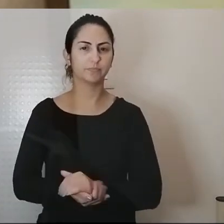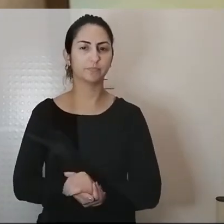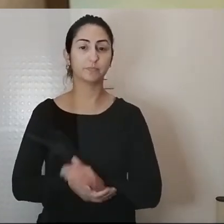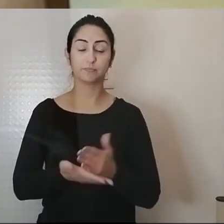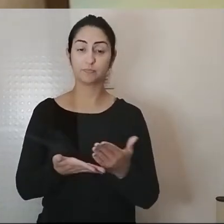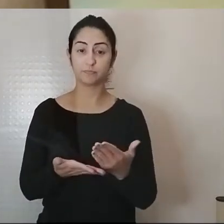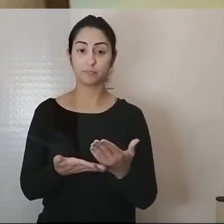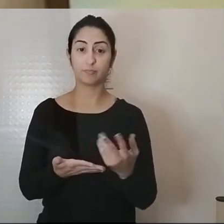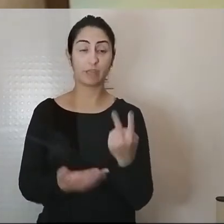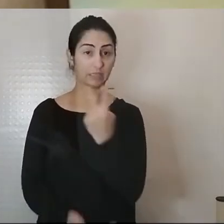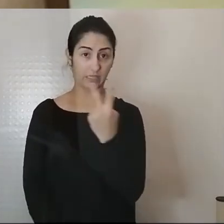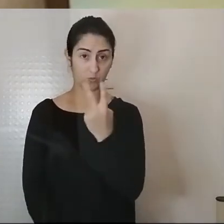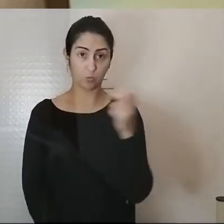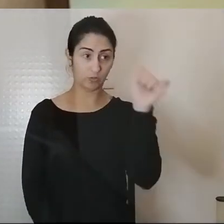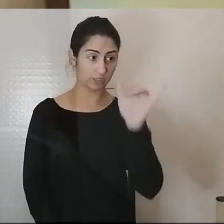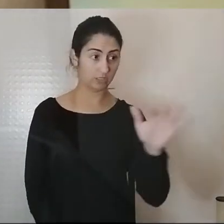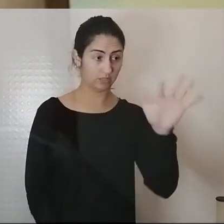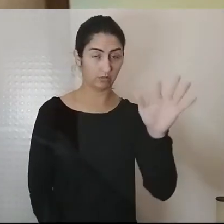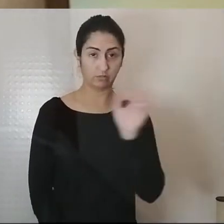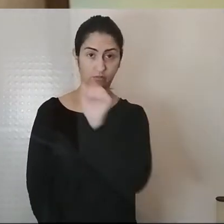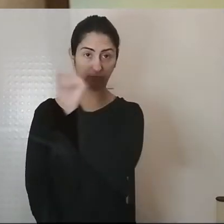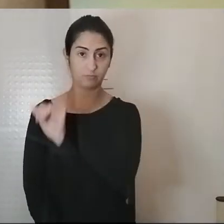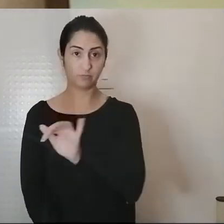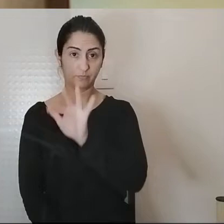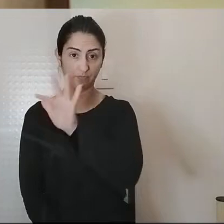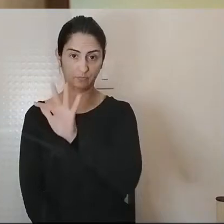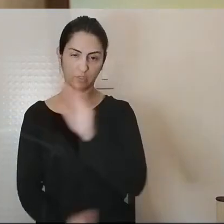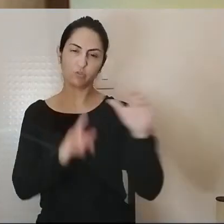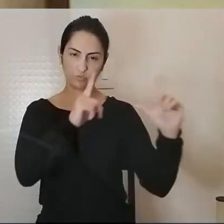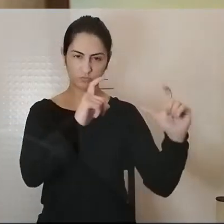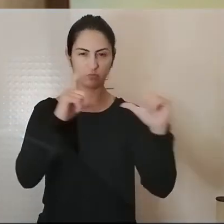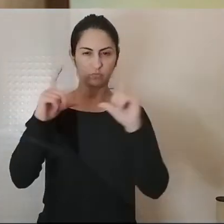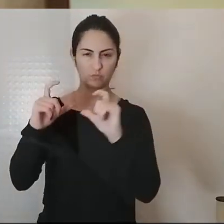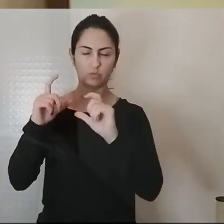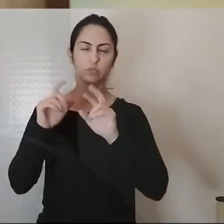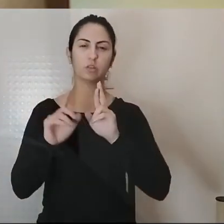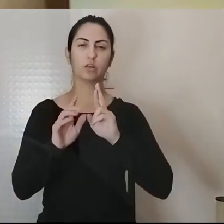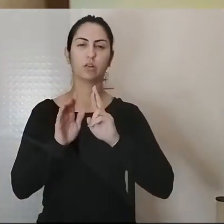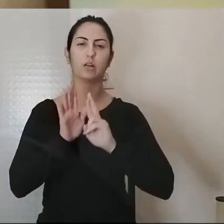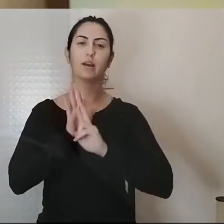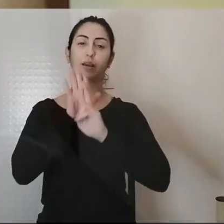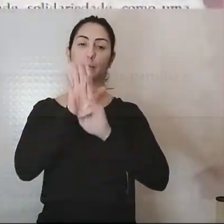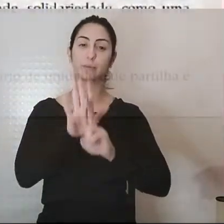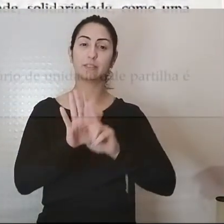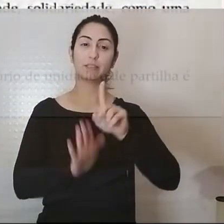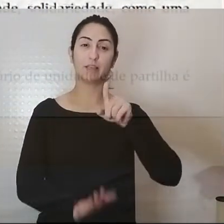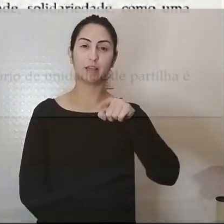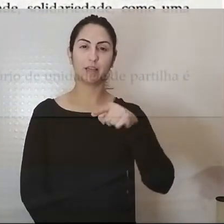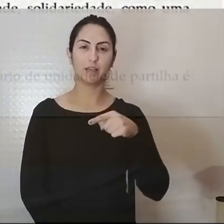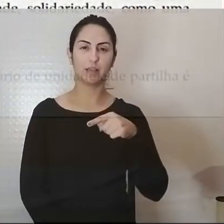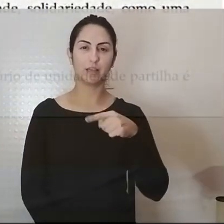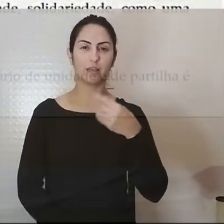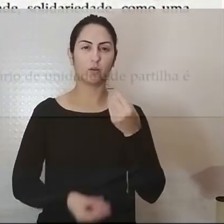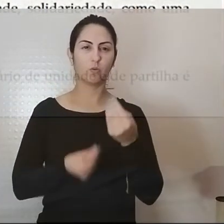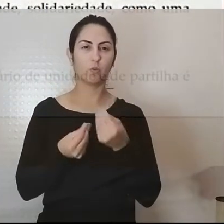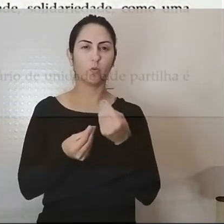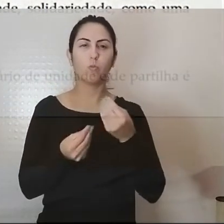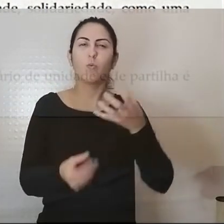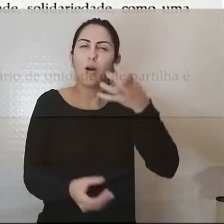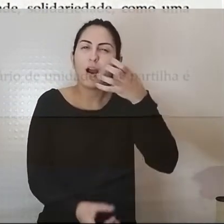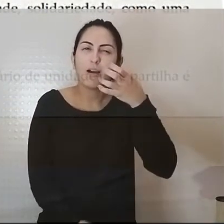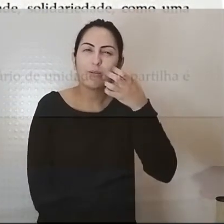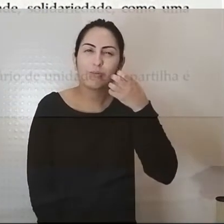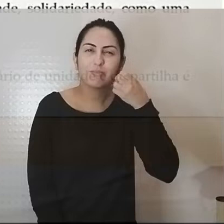nestas duas imagens que representam são espaços de acolhimento dos